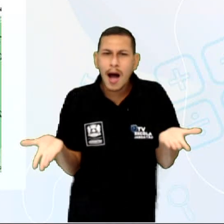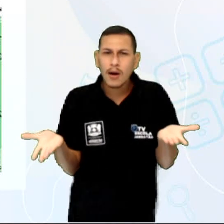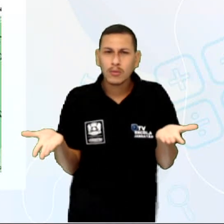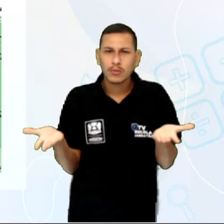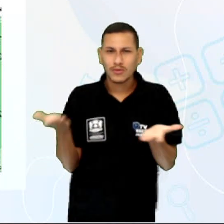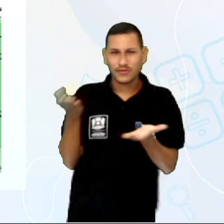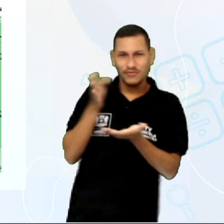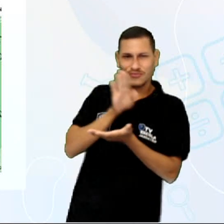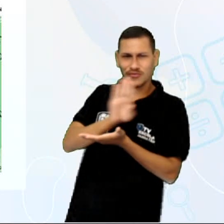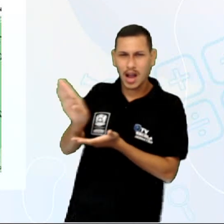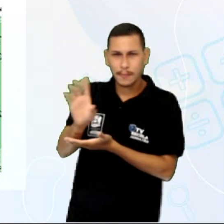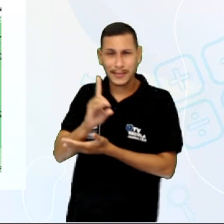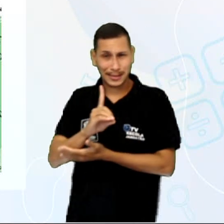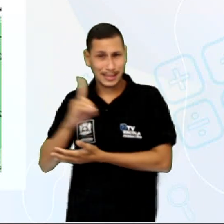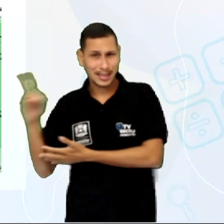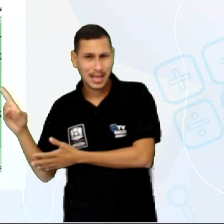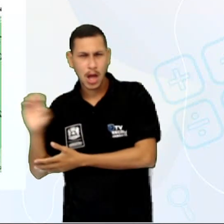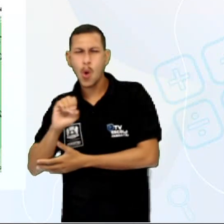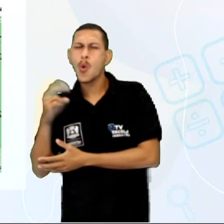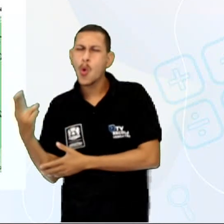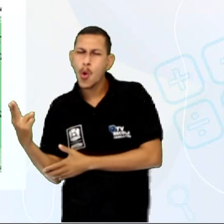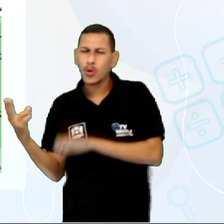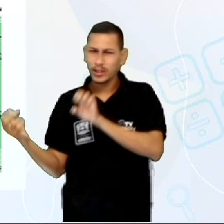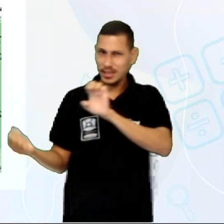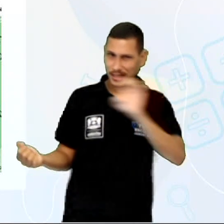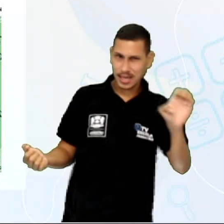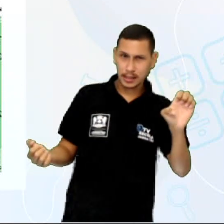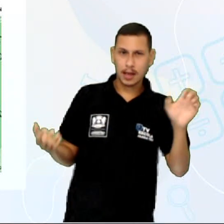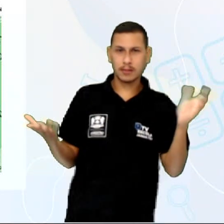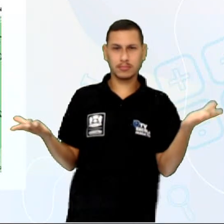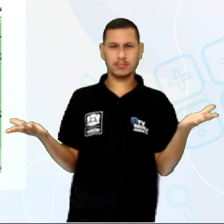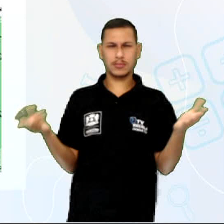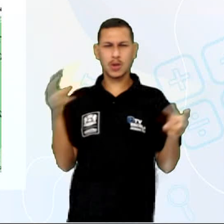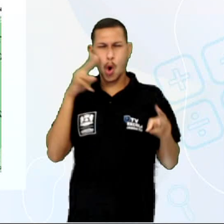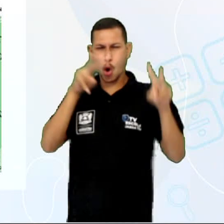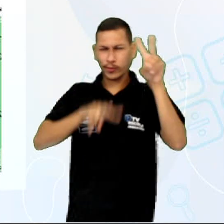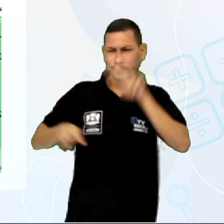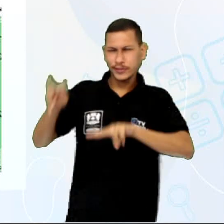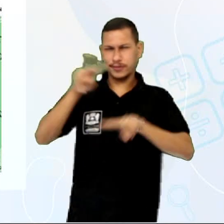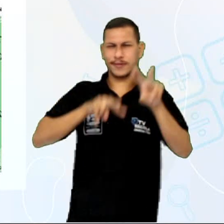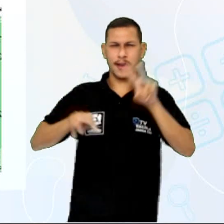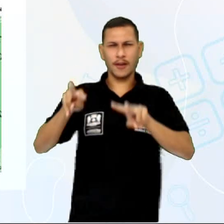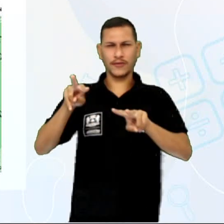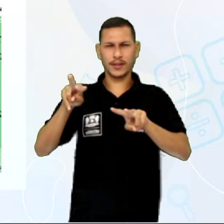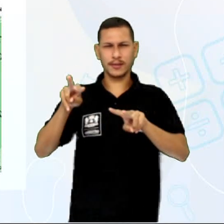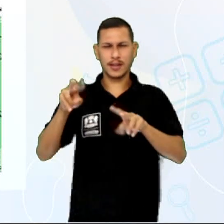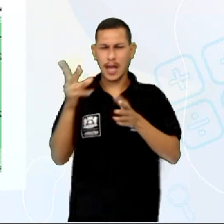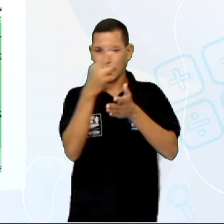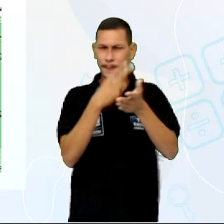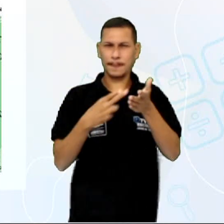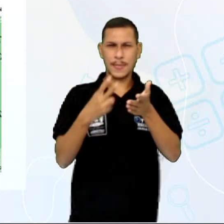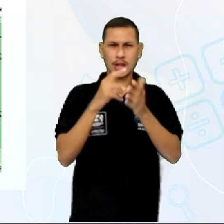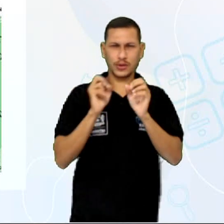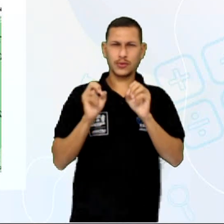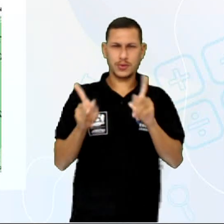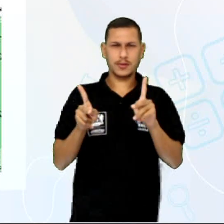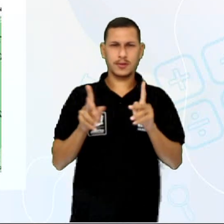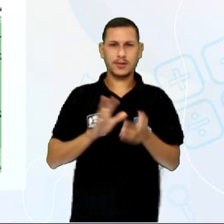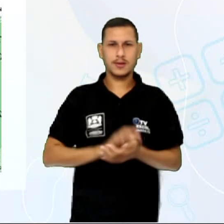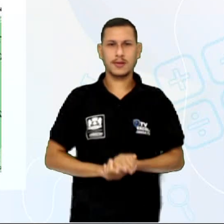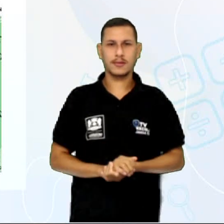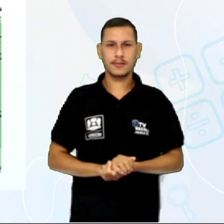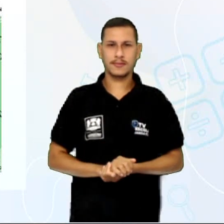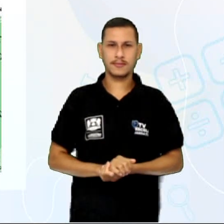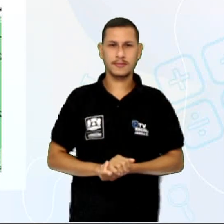Para a direita ou para a esquerda? Observem a imagem. Tá certo? Tá